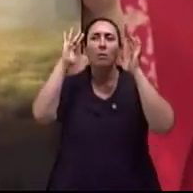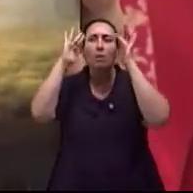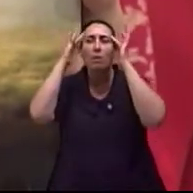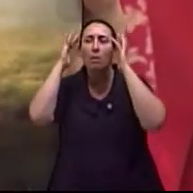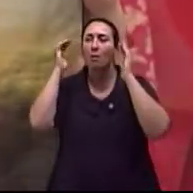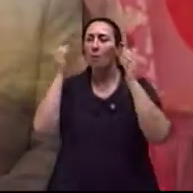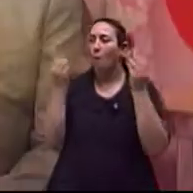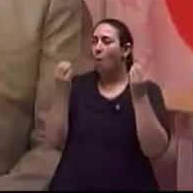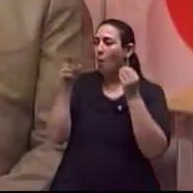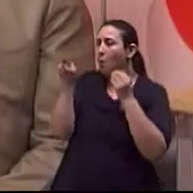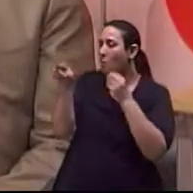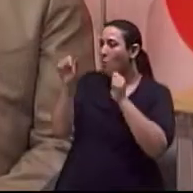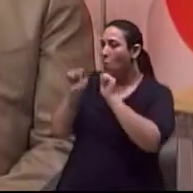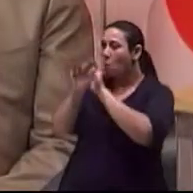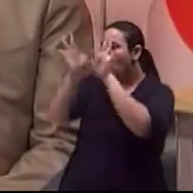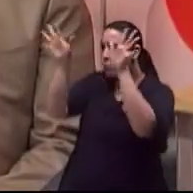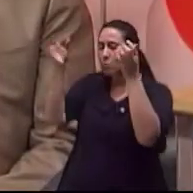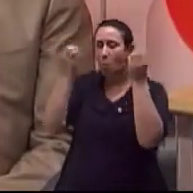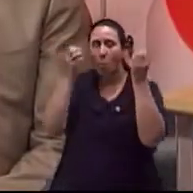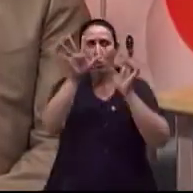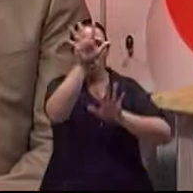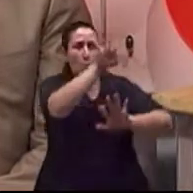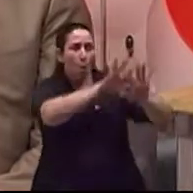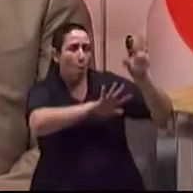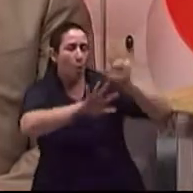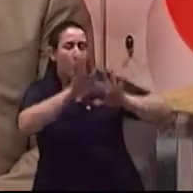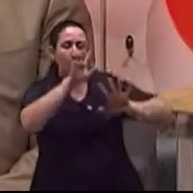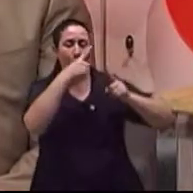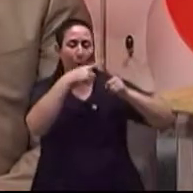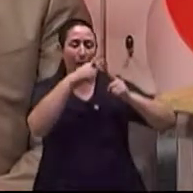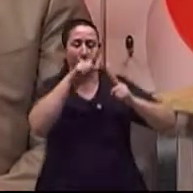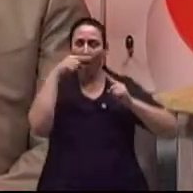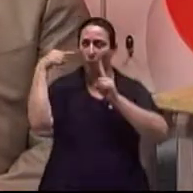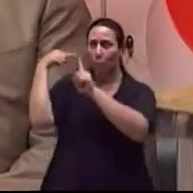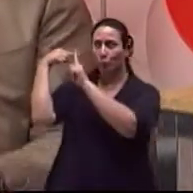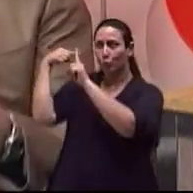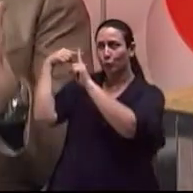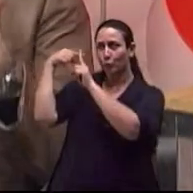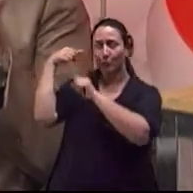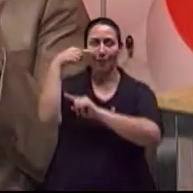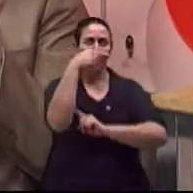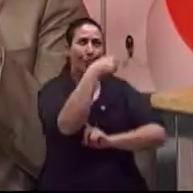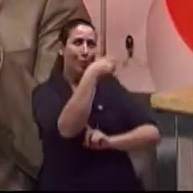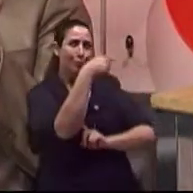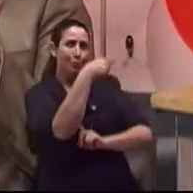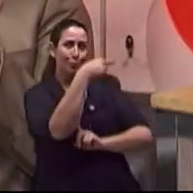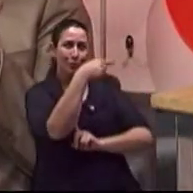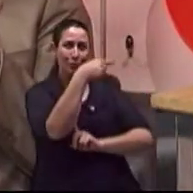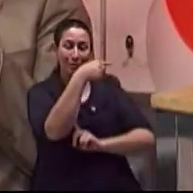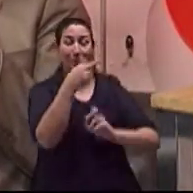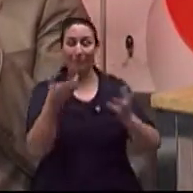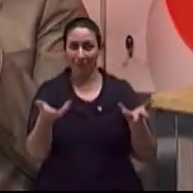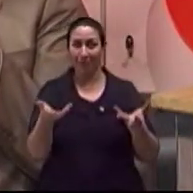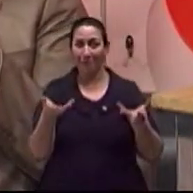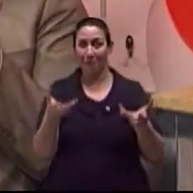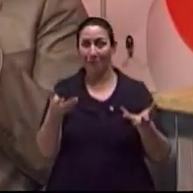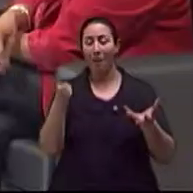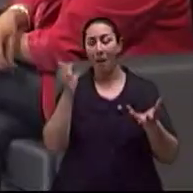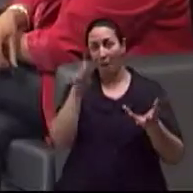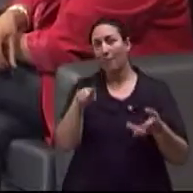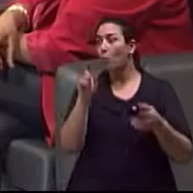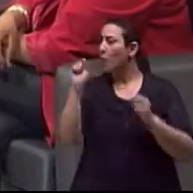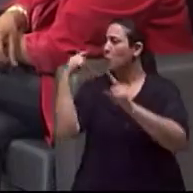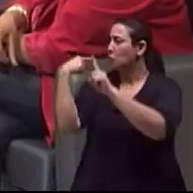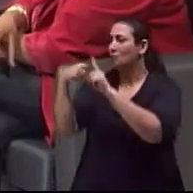mais Aqueles aspectos do que nós não gostamos tanto na gente Porque aquilo que nós gostamos está uma maravilha Perfeito